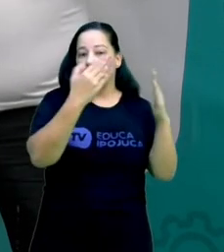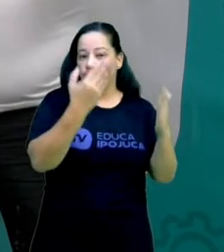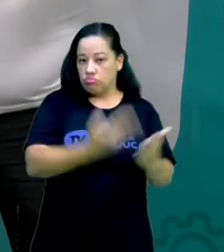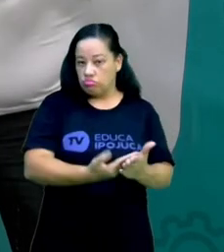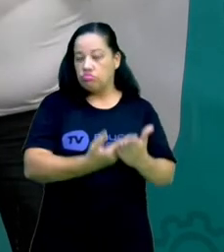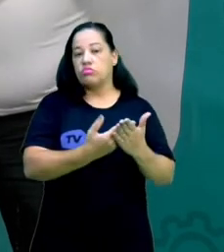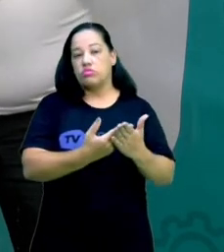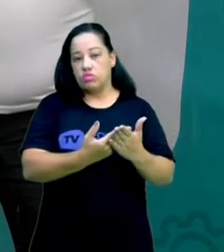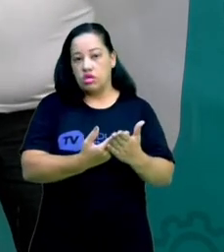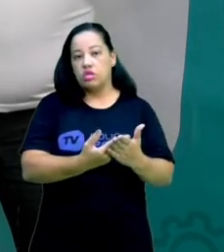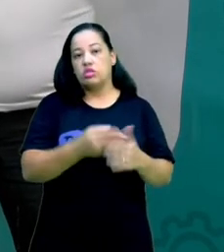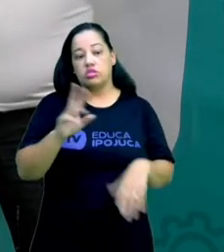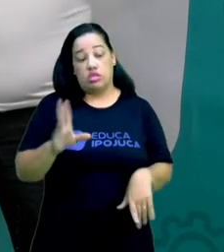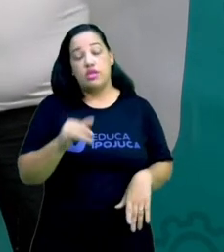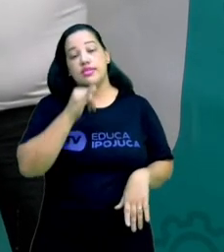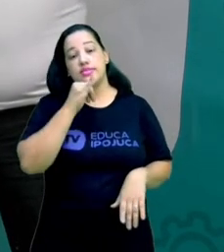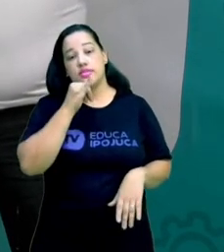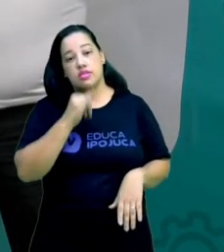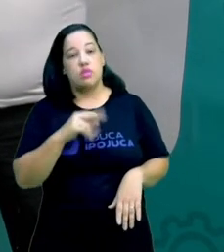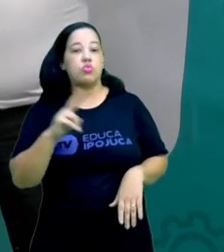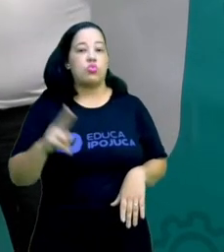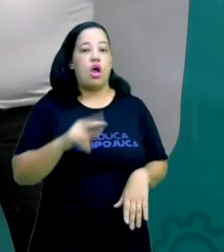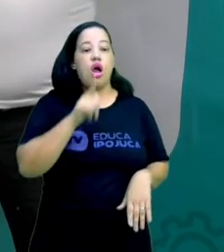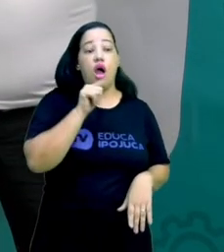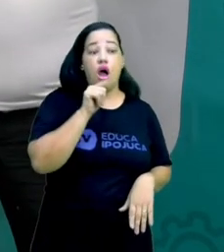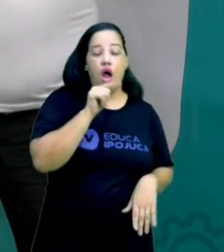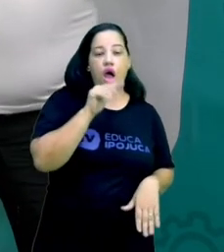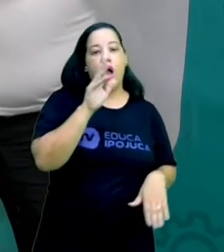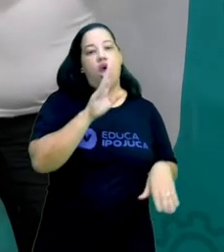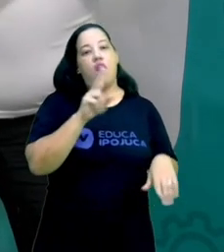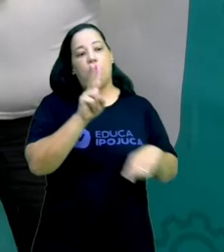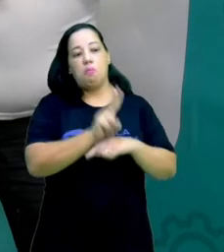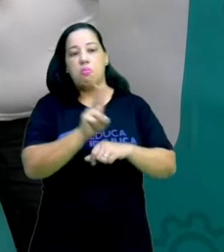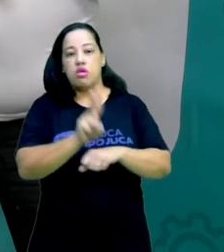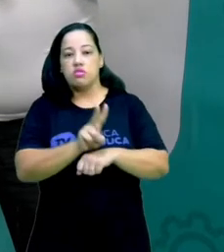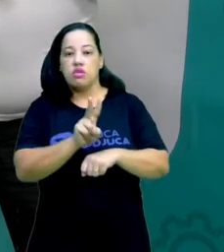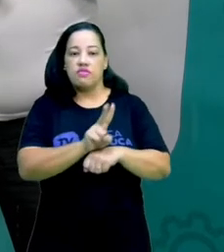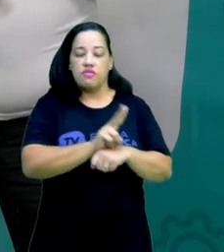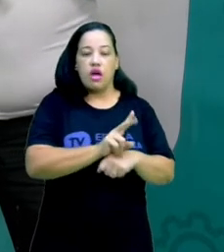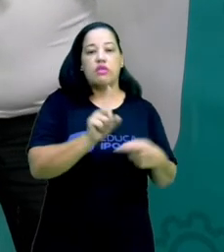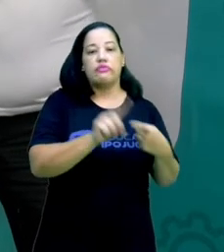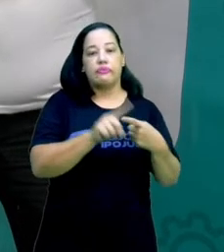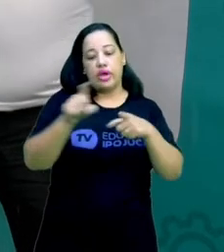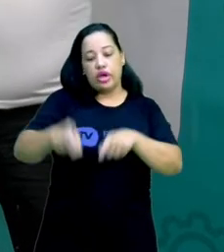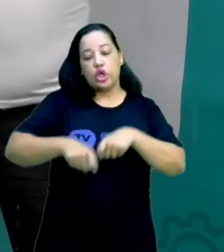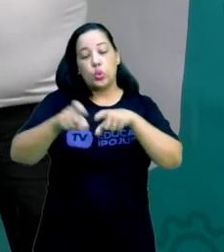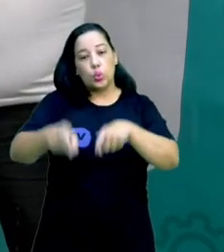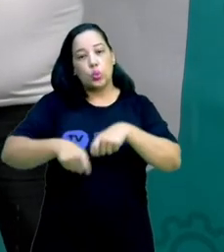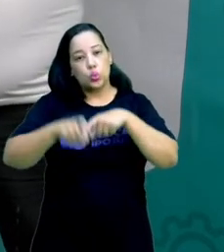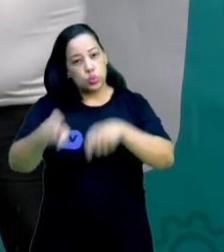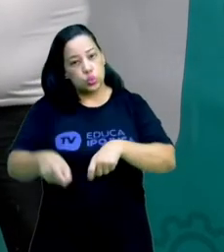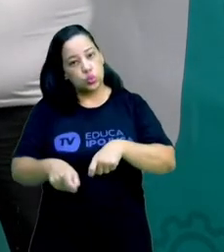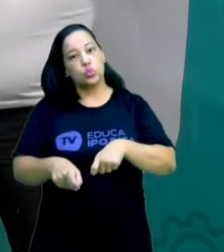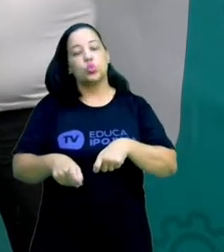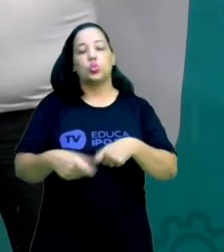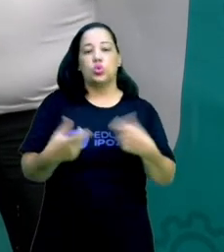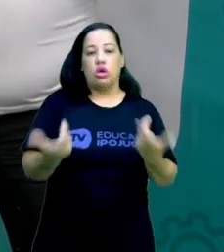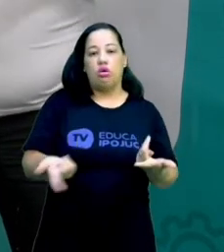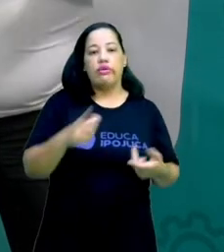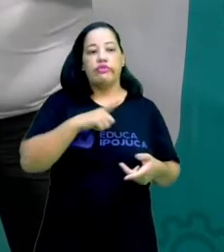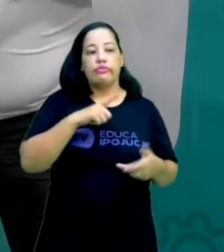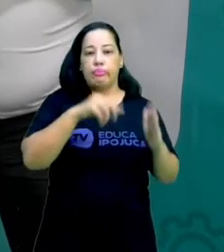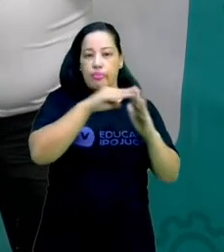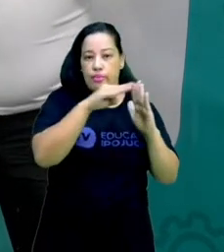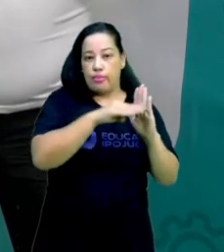gente tem projeto de uso racional da água, gente tem projeto de agricultura orgânica, a gente tem projeto de